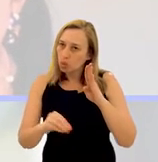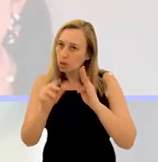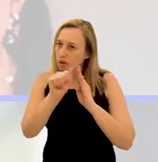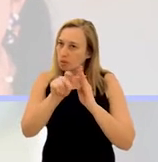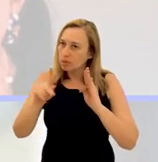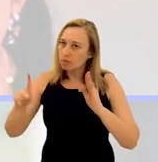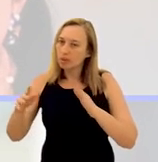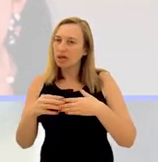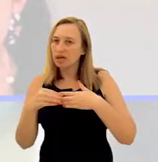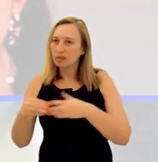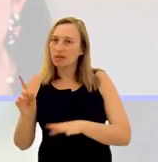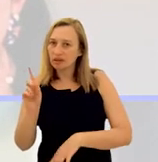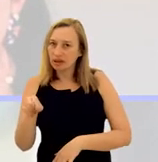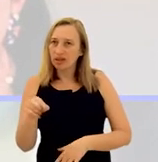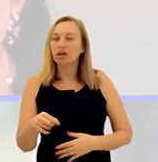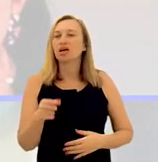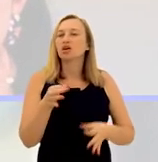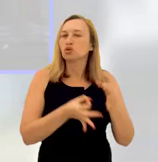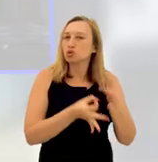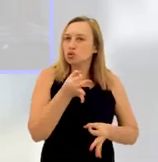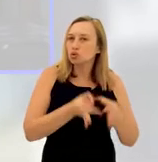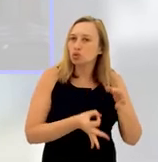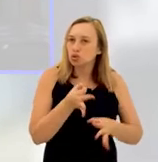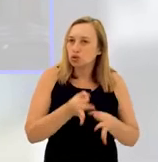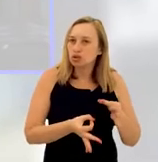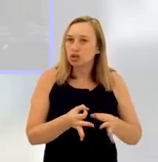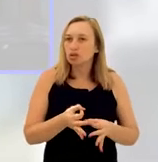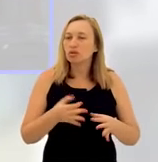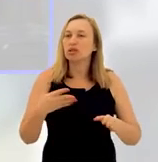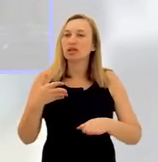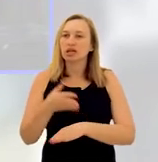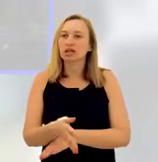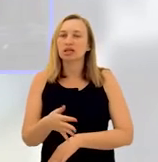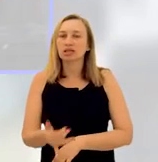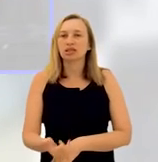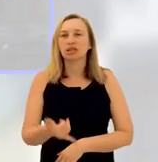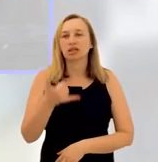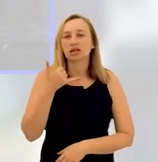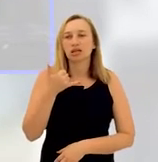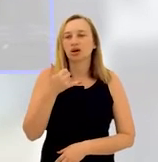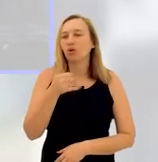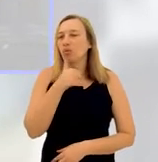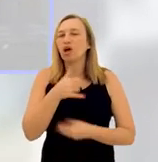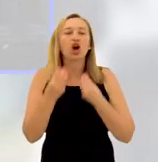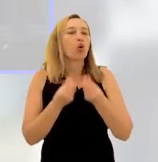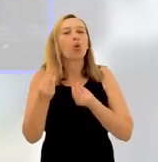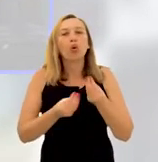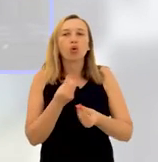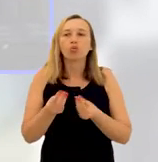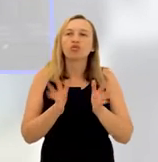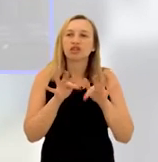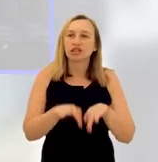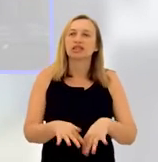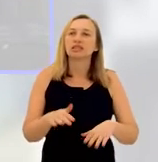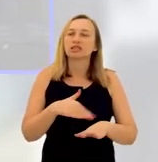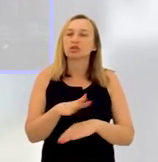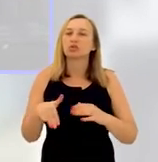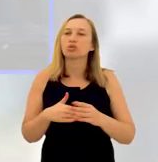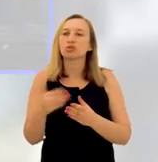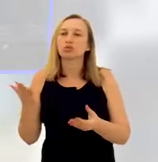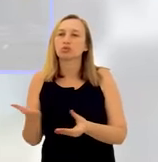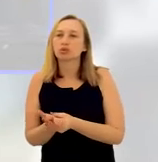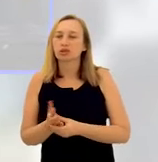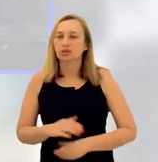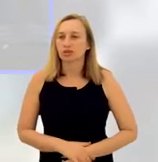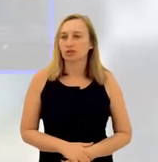e o próprio aplicativo faz o encaminhamento, né? E aí, o juiz, o juizado, depois ele entra em contato com essa mulher. Como é que funciona a finalização